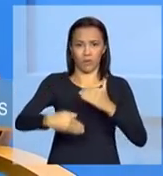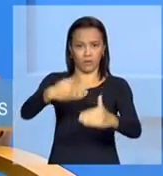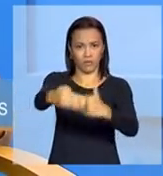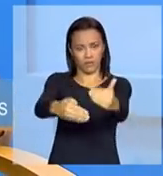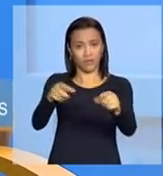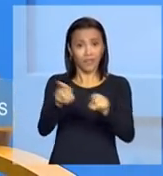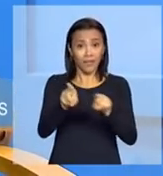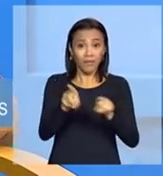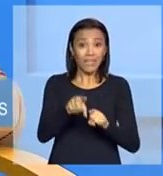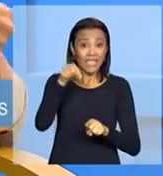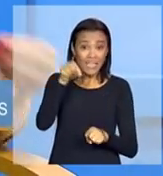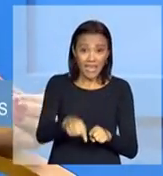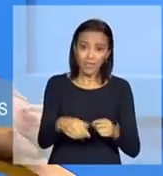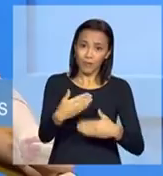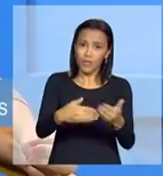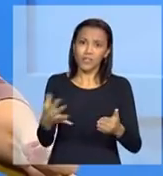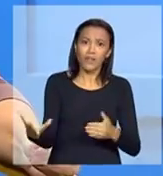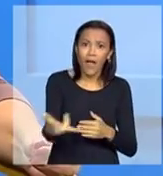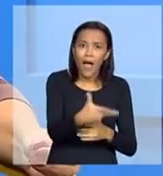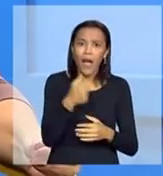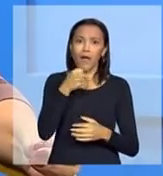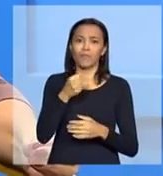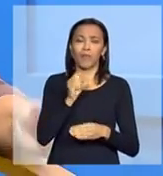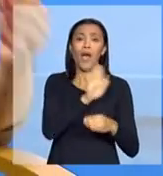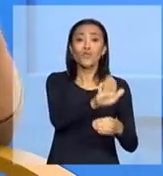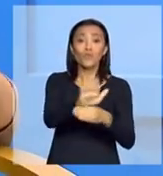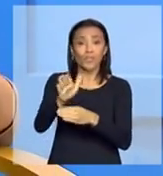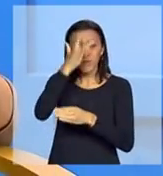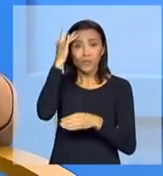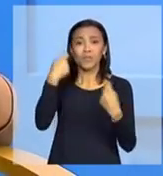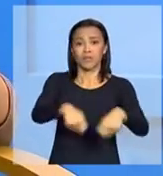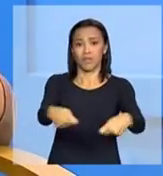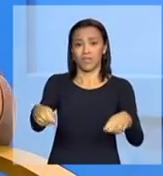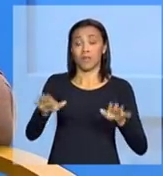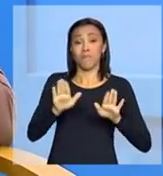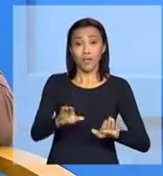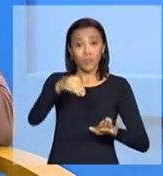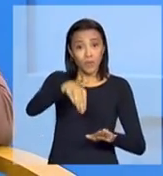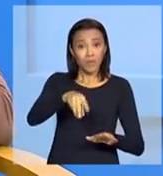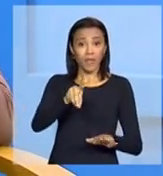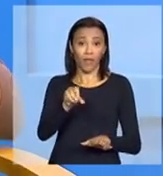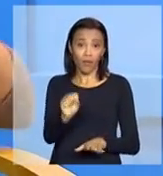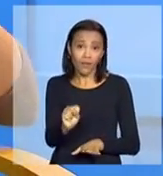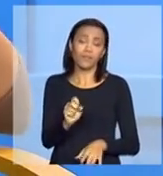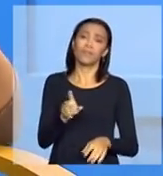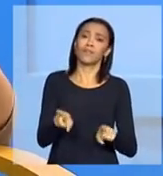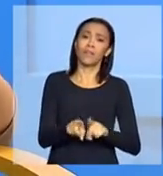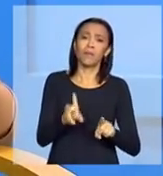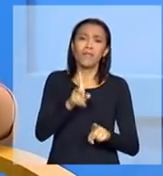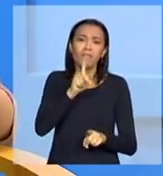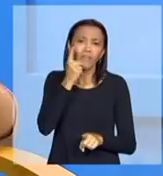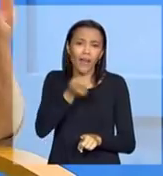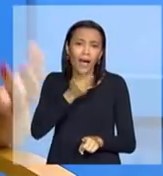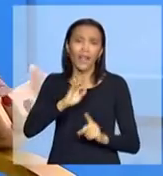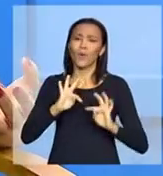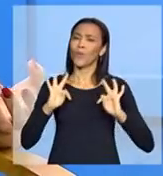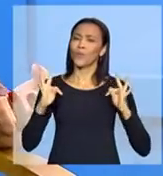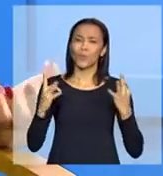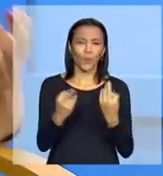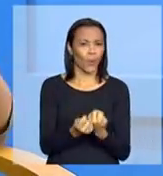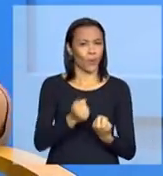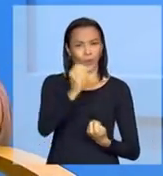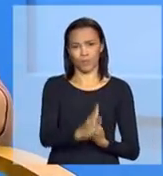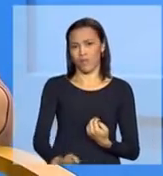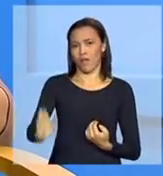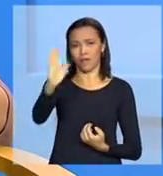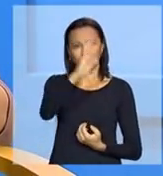com que esse processo ande mais rápido para chegar à população. Mas o MDS também fala com todo, gente, com todo o Brasil.